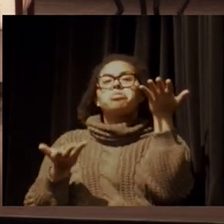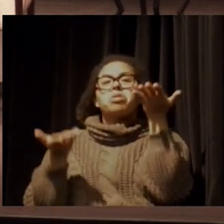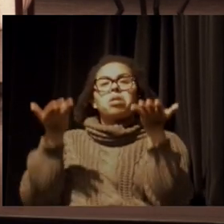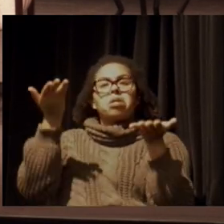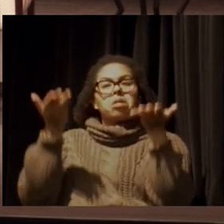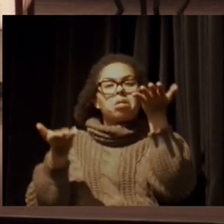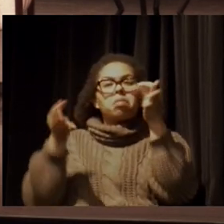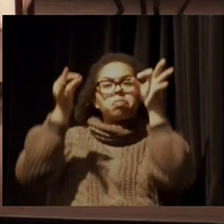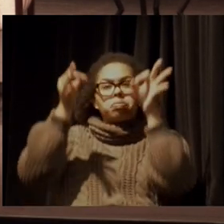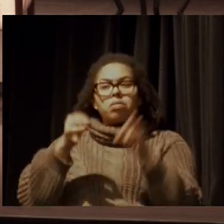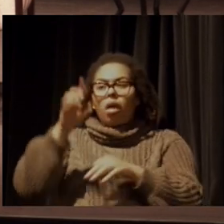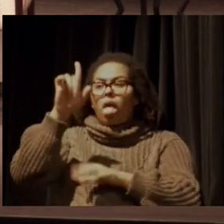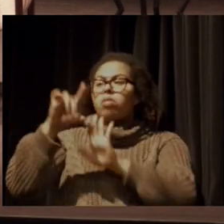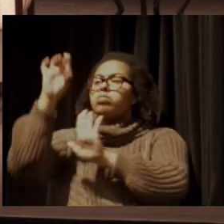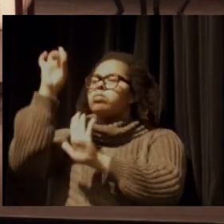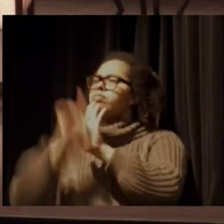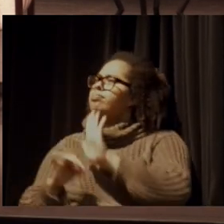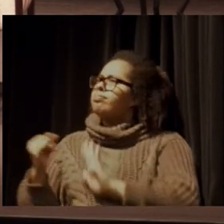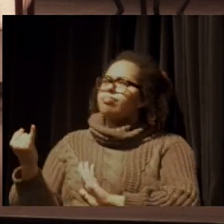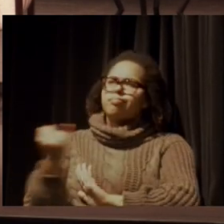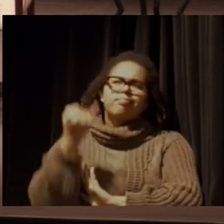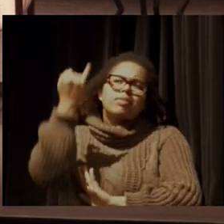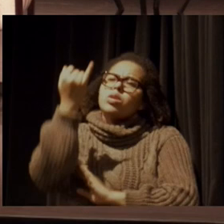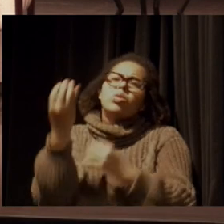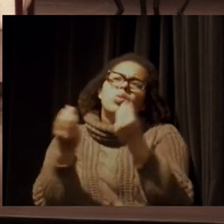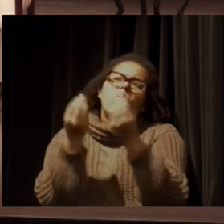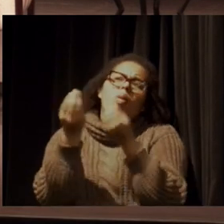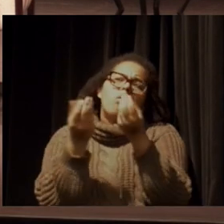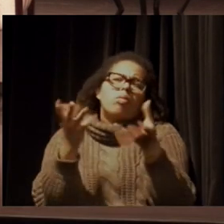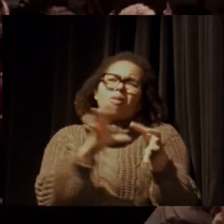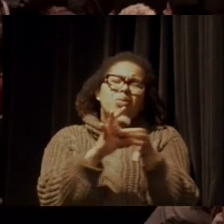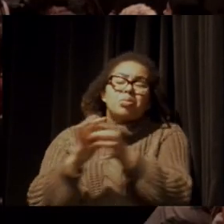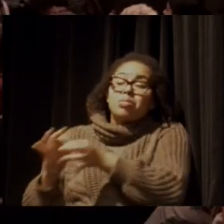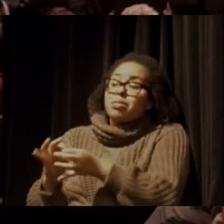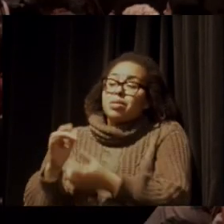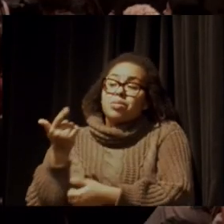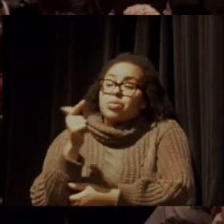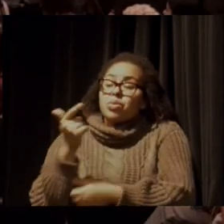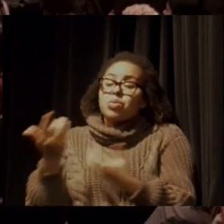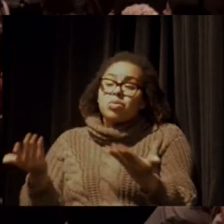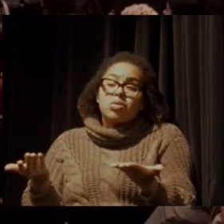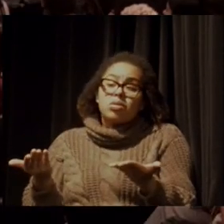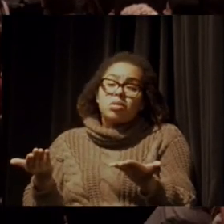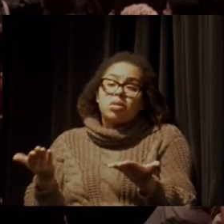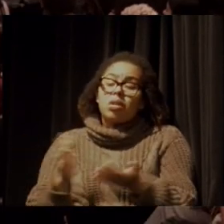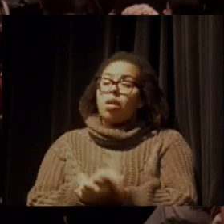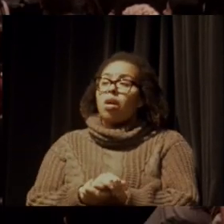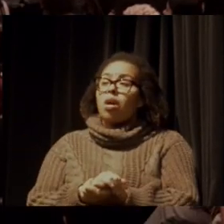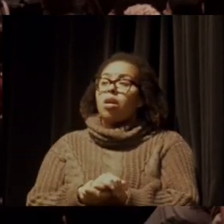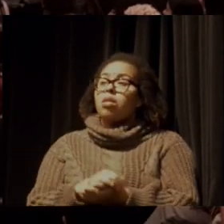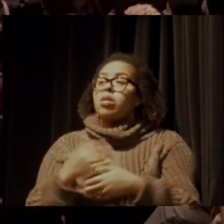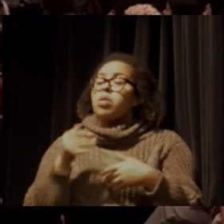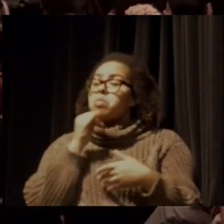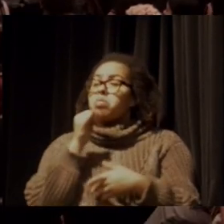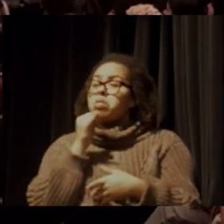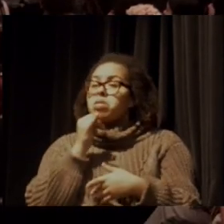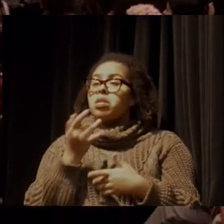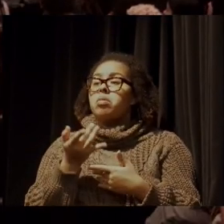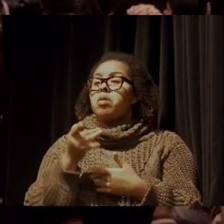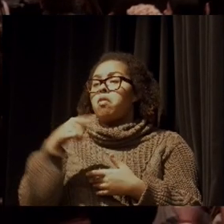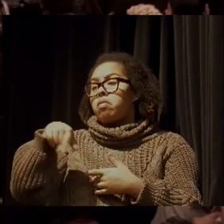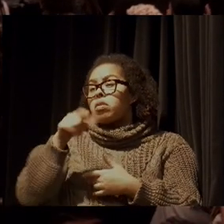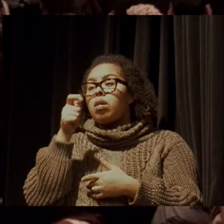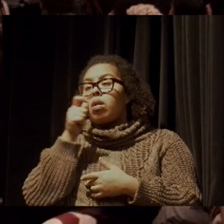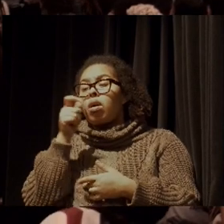dos direitos fundamentais. Não havia clima. Então, porque hoje, não sei se vocês estão